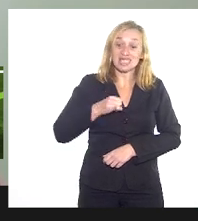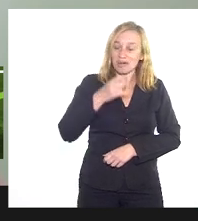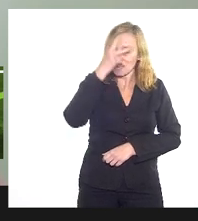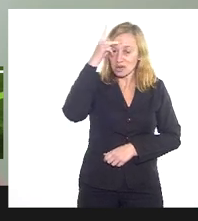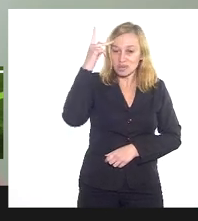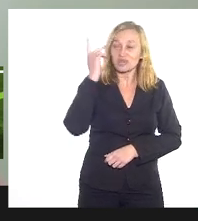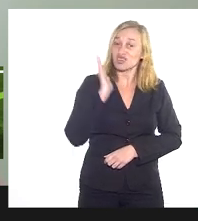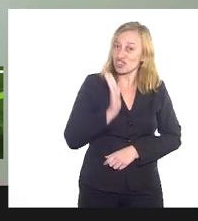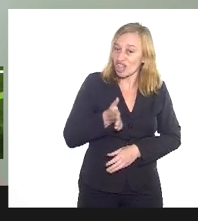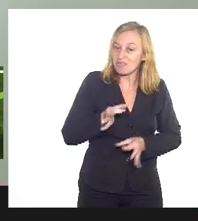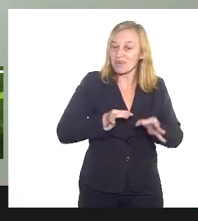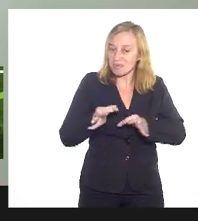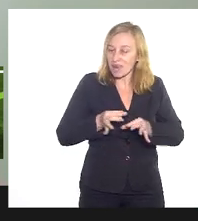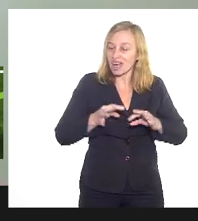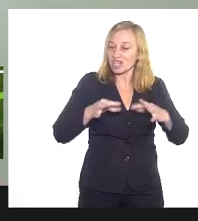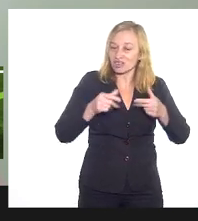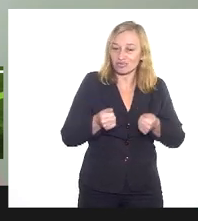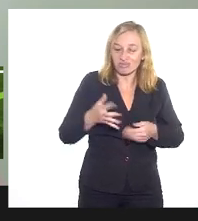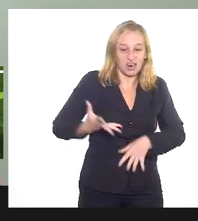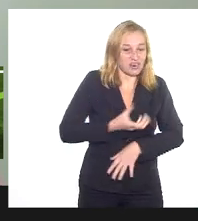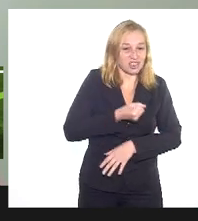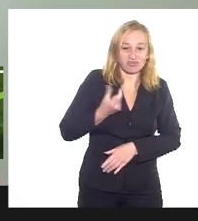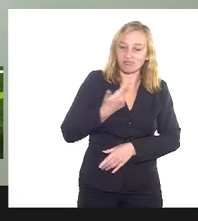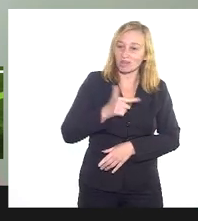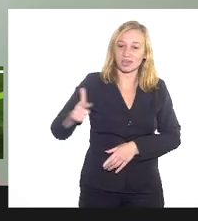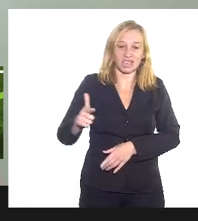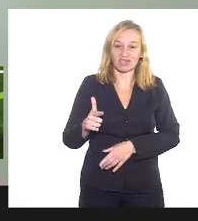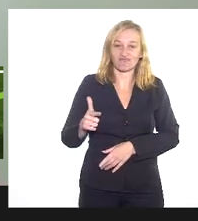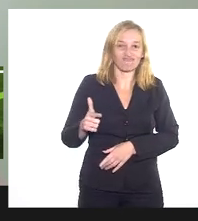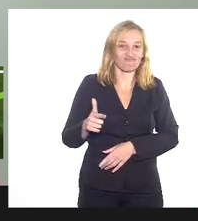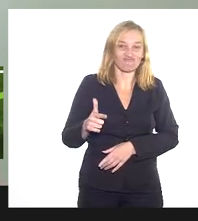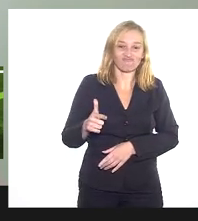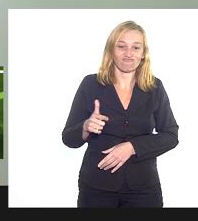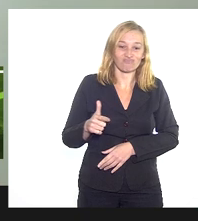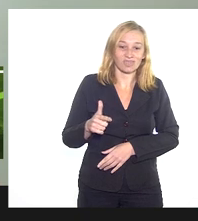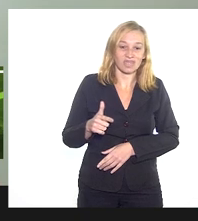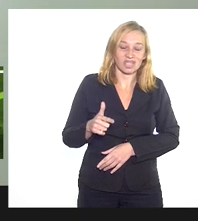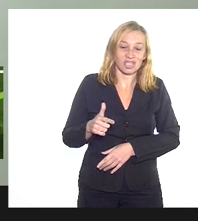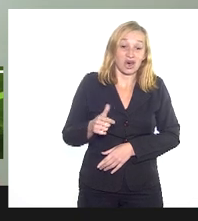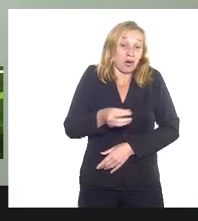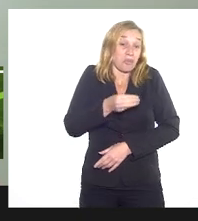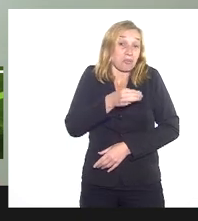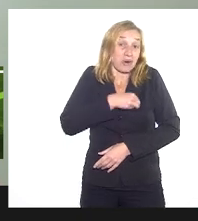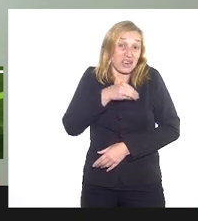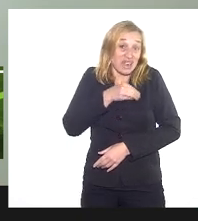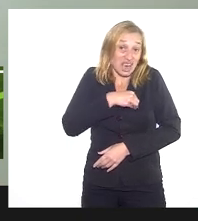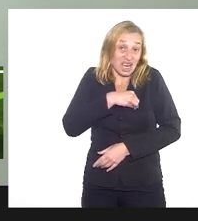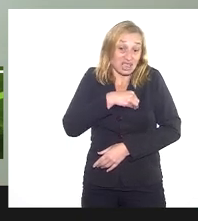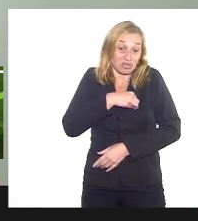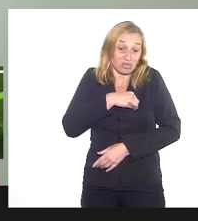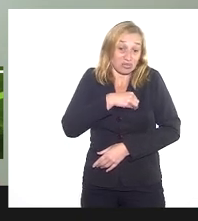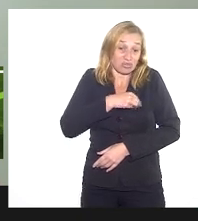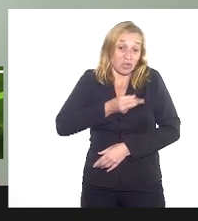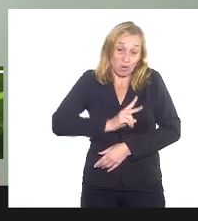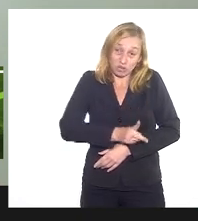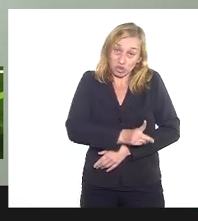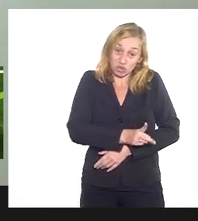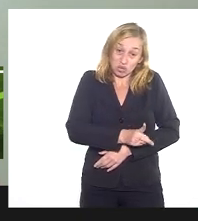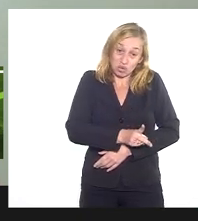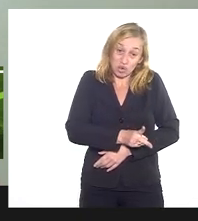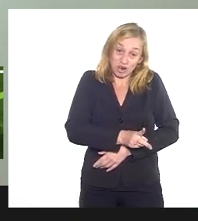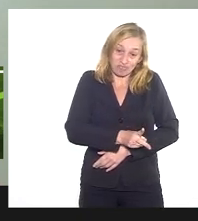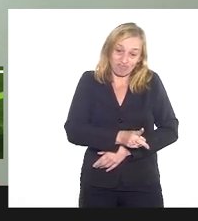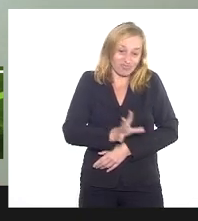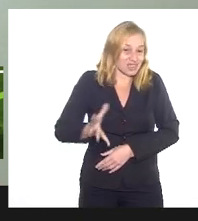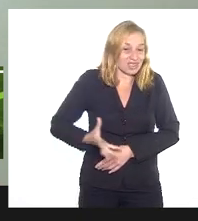premeditado, não haverá salvação, não haverá proteção, não haverá nada, porque a premeditação já conduz ela ao mal